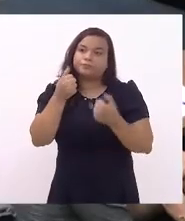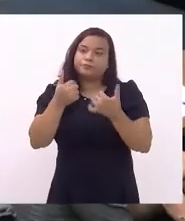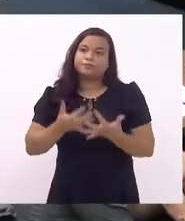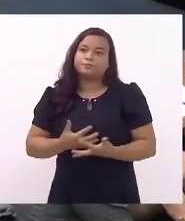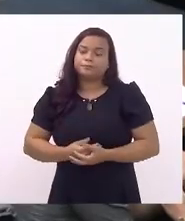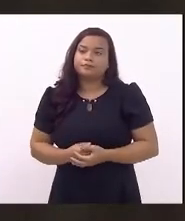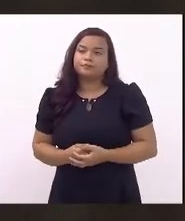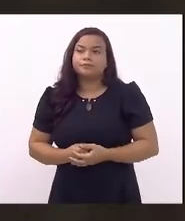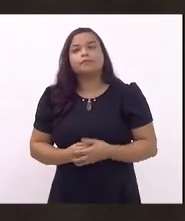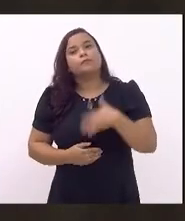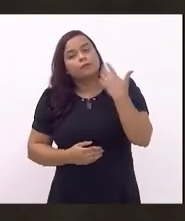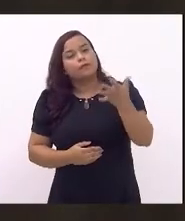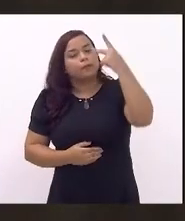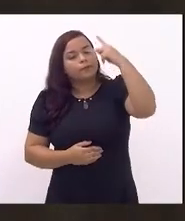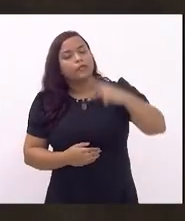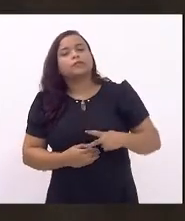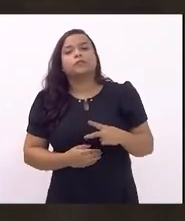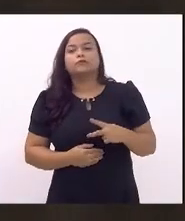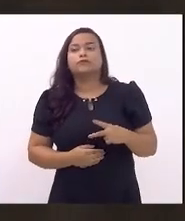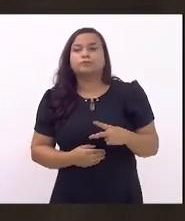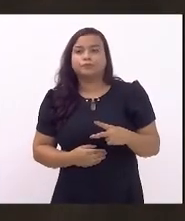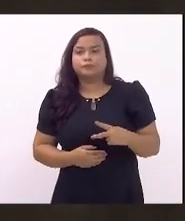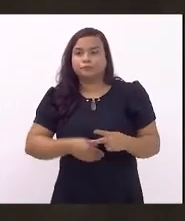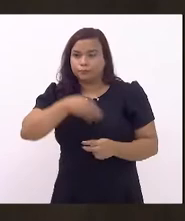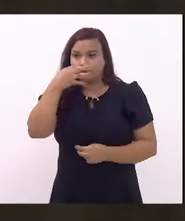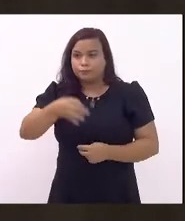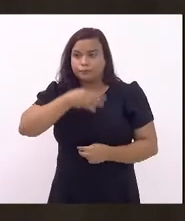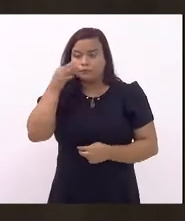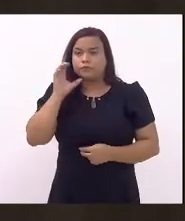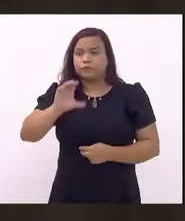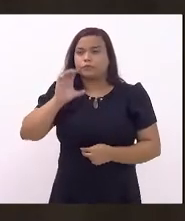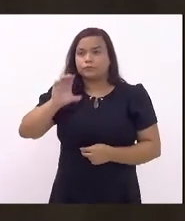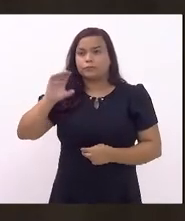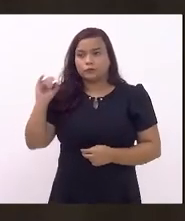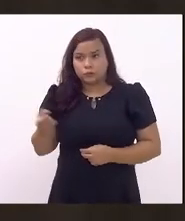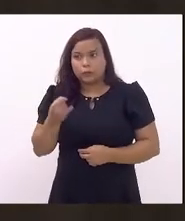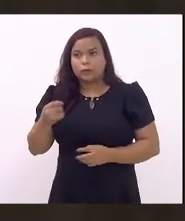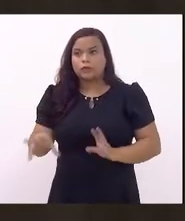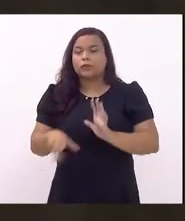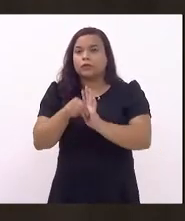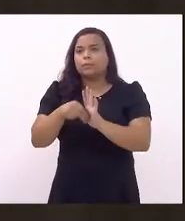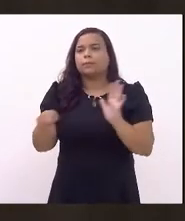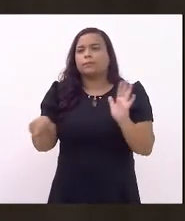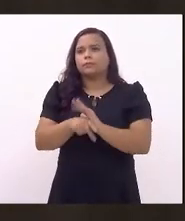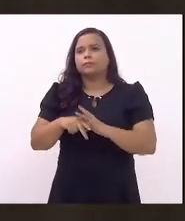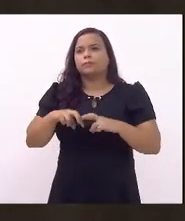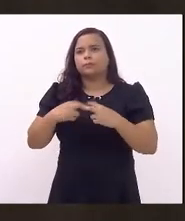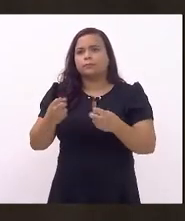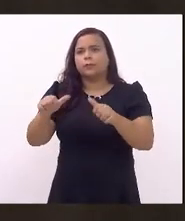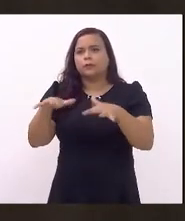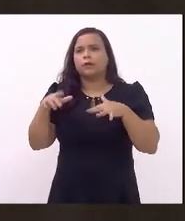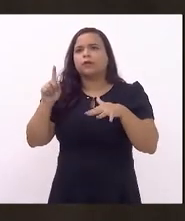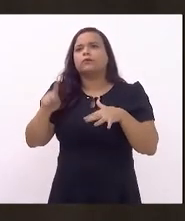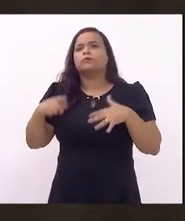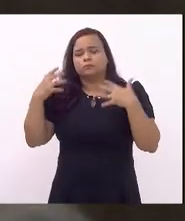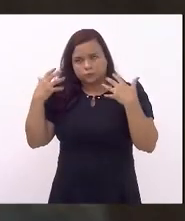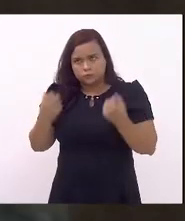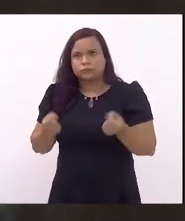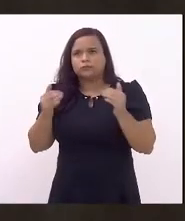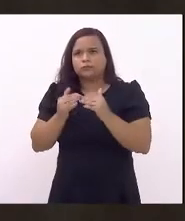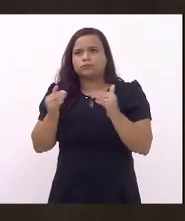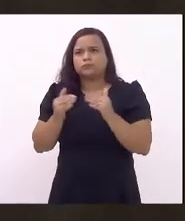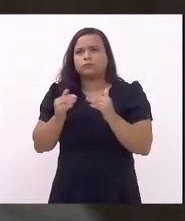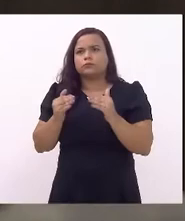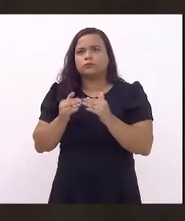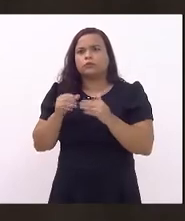Sr. Presidente, parecer da CCJ às emendas de plenário é favorável com sub-emendas